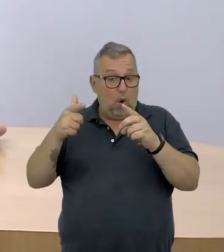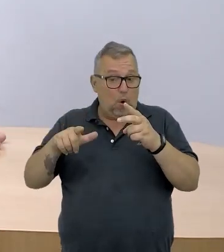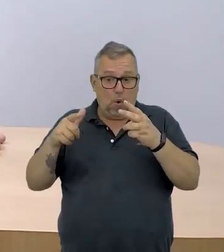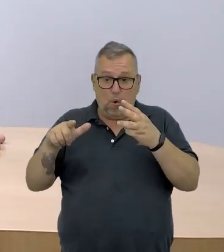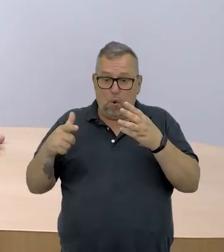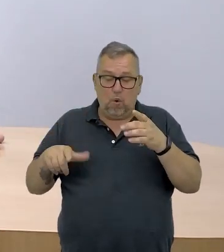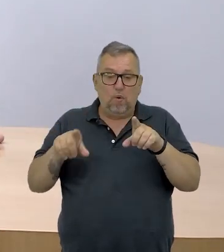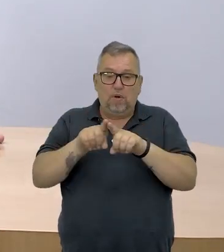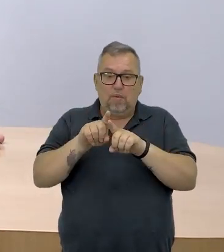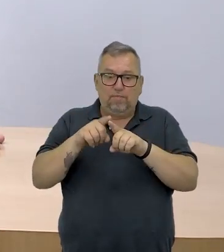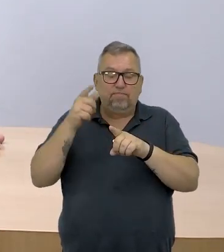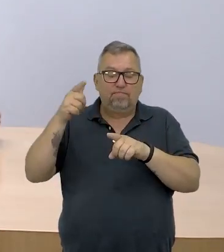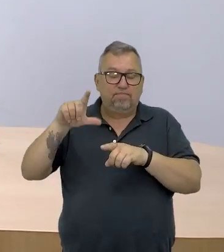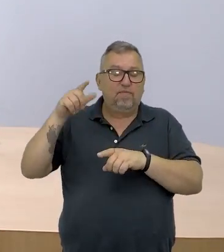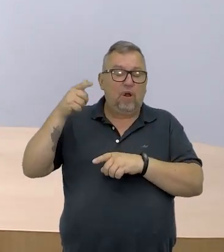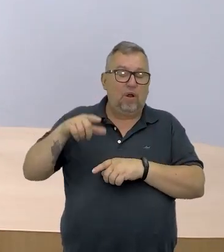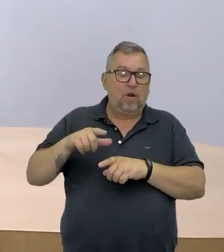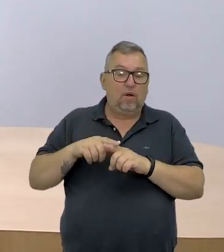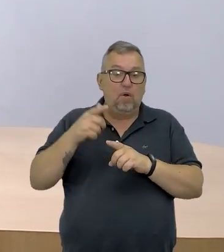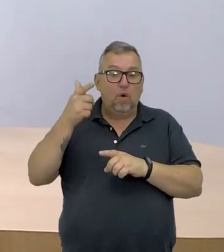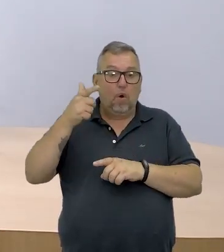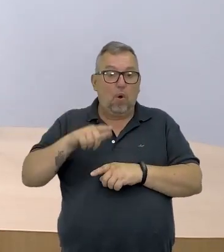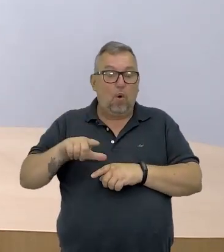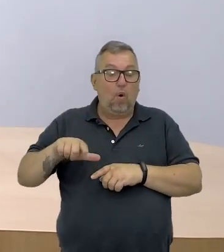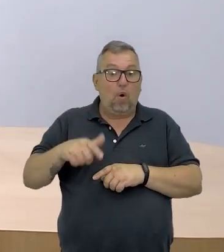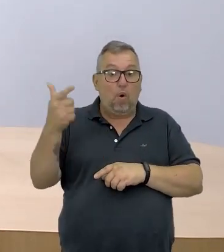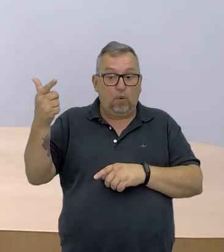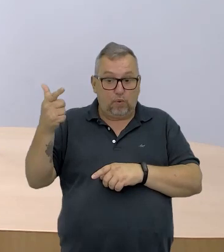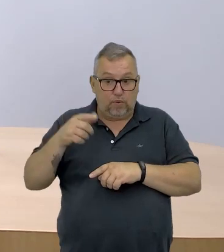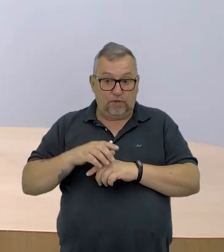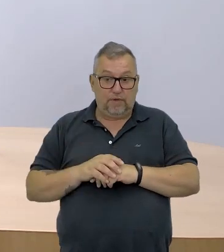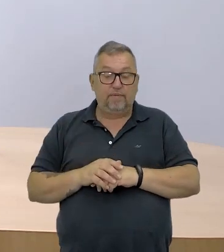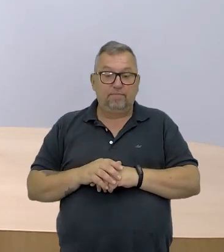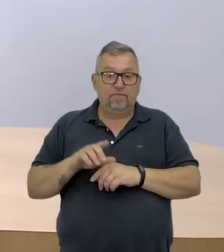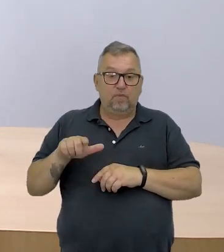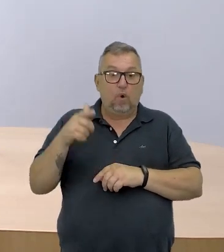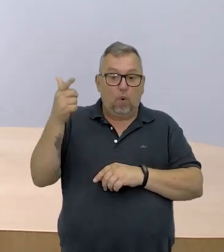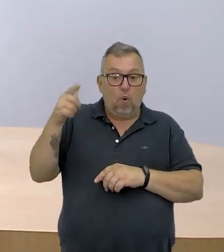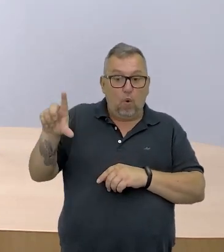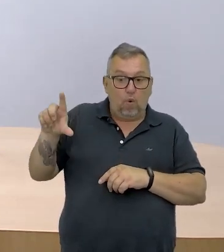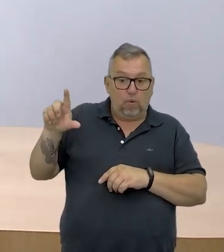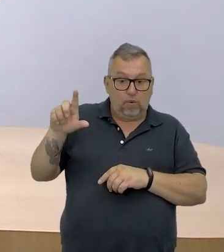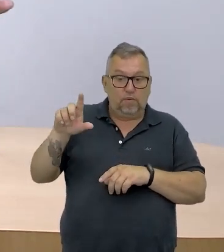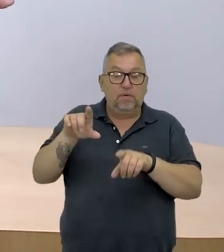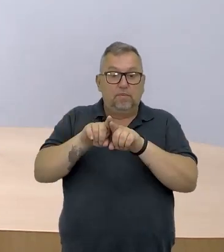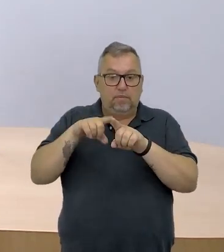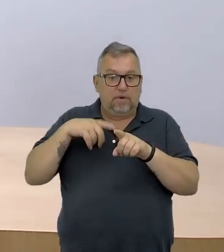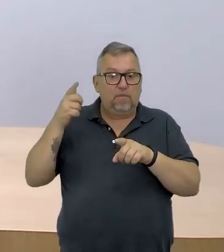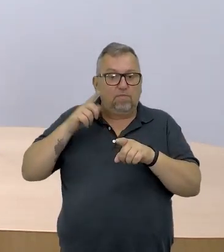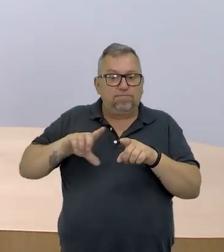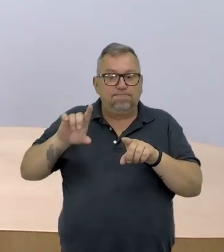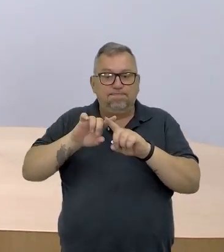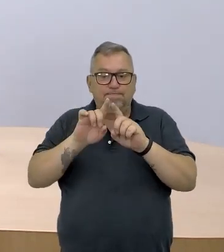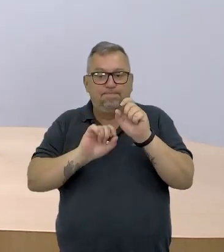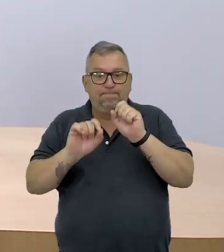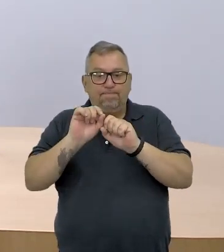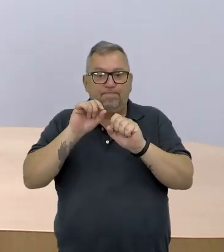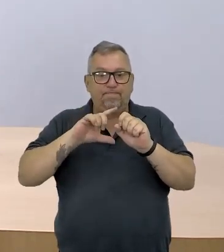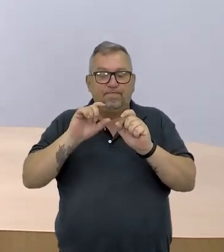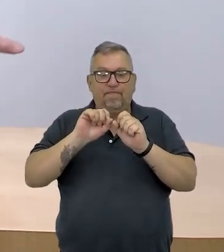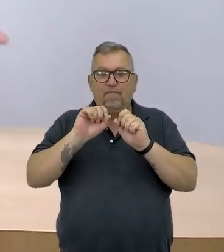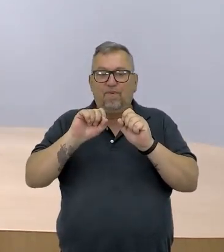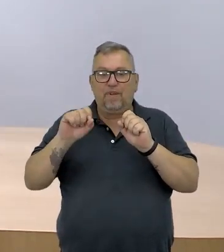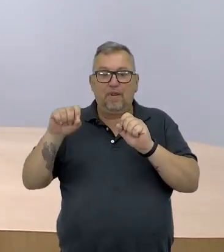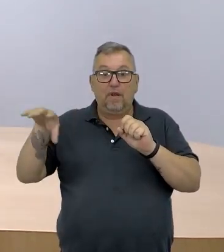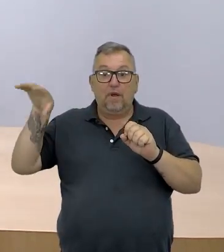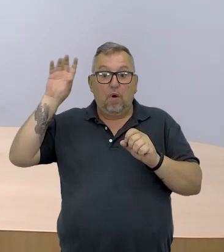canais onde você pode depositar esses vídeos aí. Você pode escolher também, gente. Ao invés de fazer um vídeo, você pode fazer um